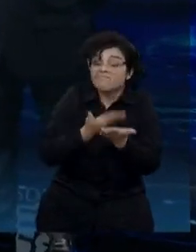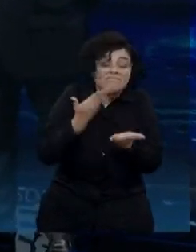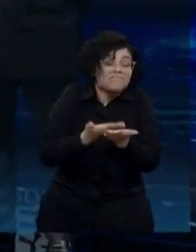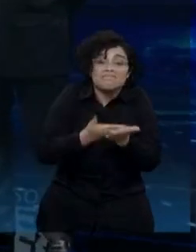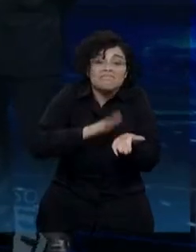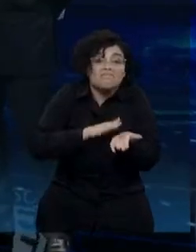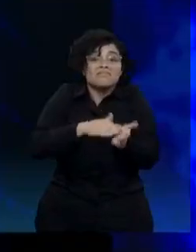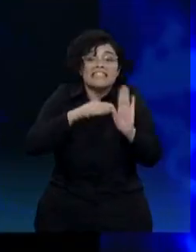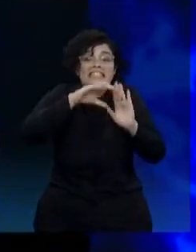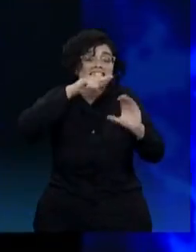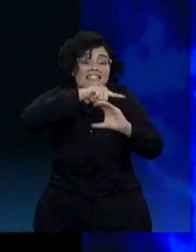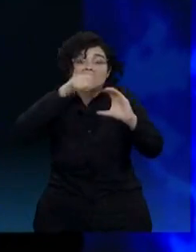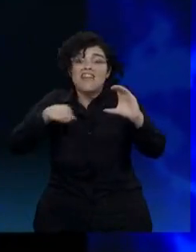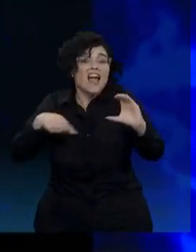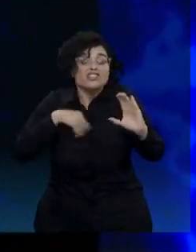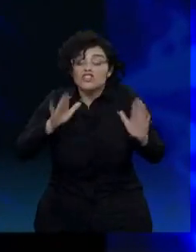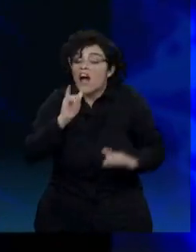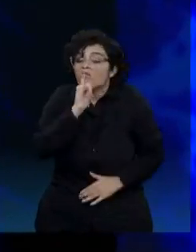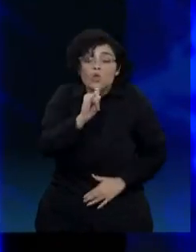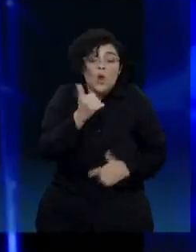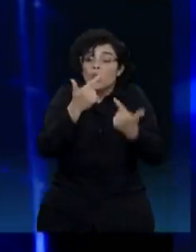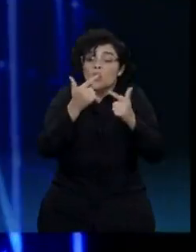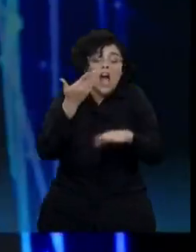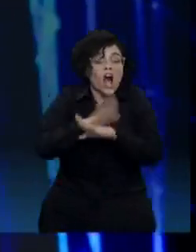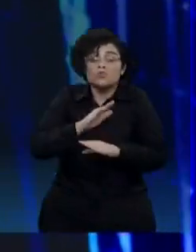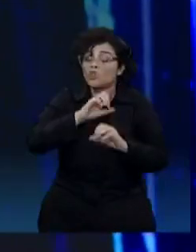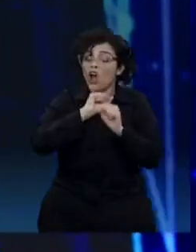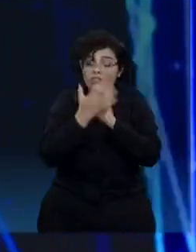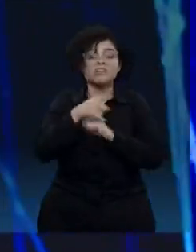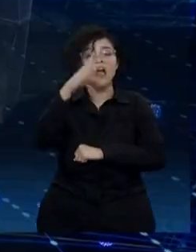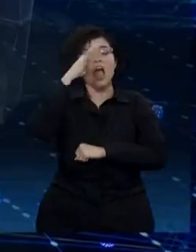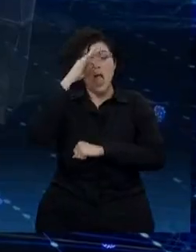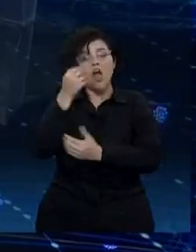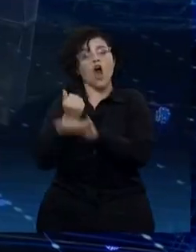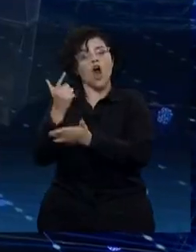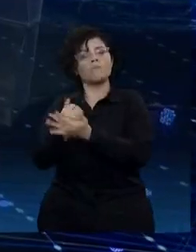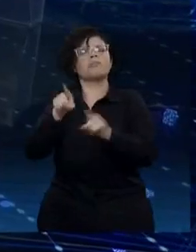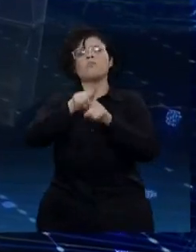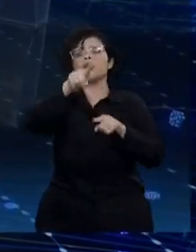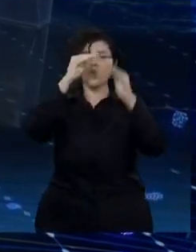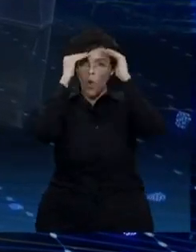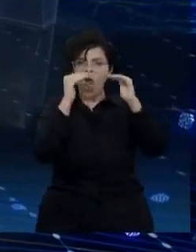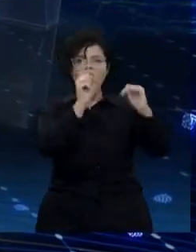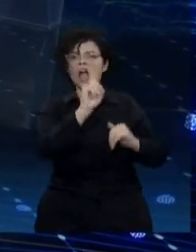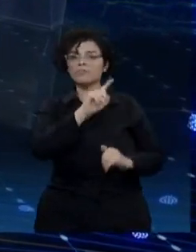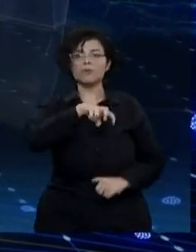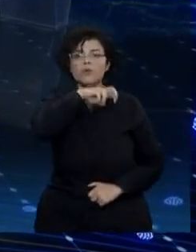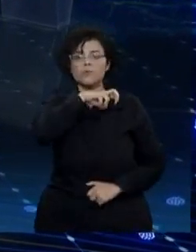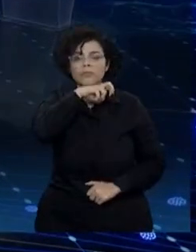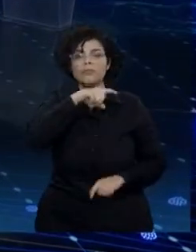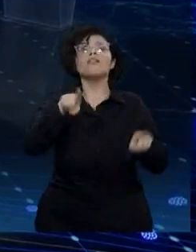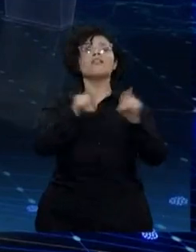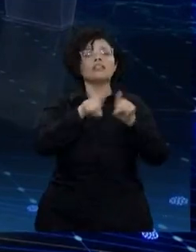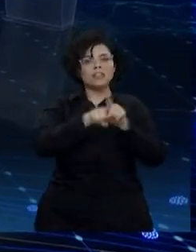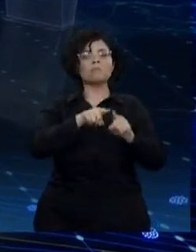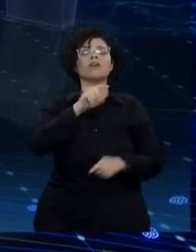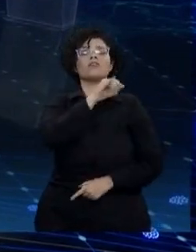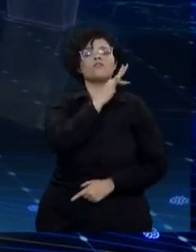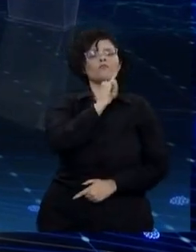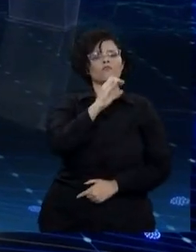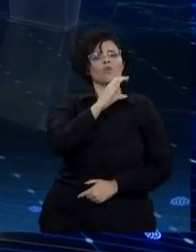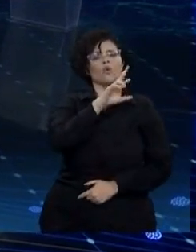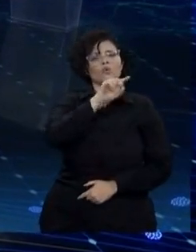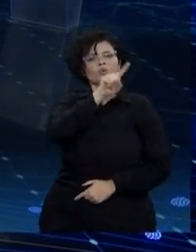remédio que a ciência negou o tempo inteiro. Você não respeitou o Butantan. Você não respeitou a Fiocruz, que são laboratórios de